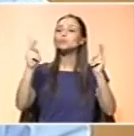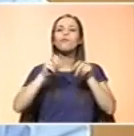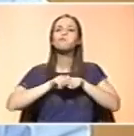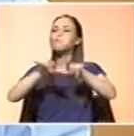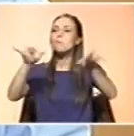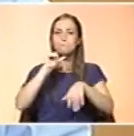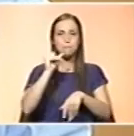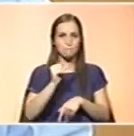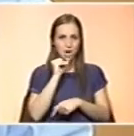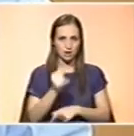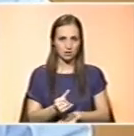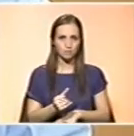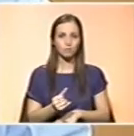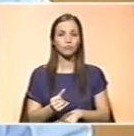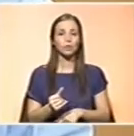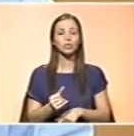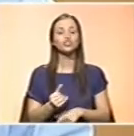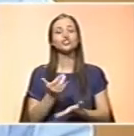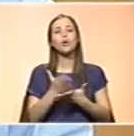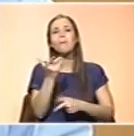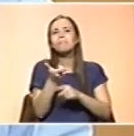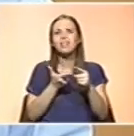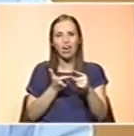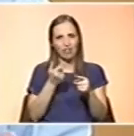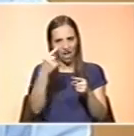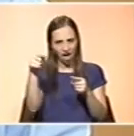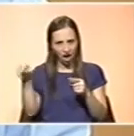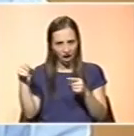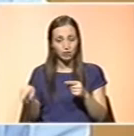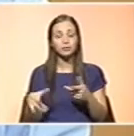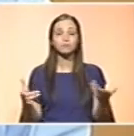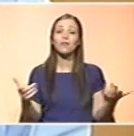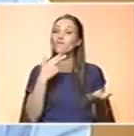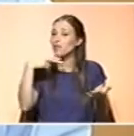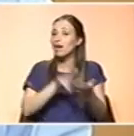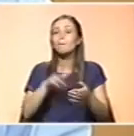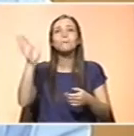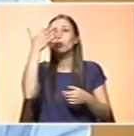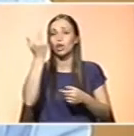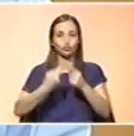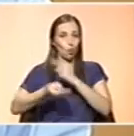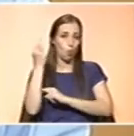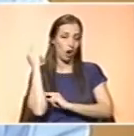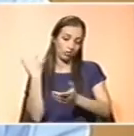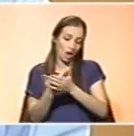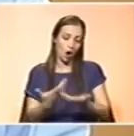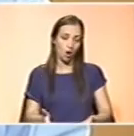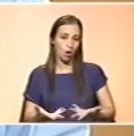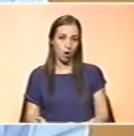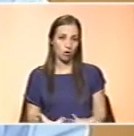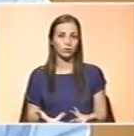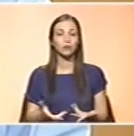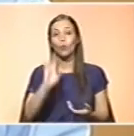na sua globalidade, só parcialmente. De facto, não foi uma das prioridades até hoje do